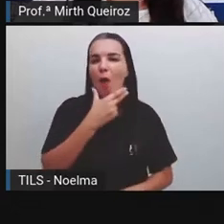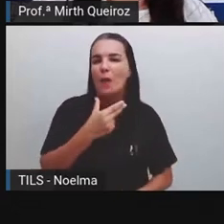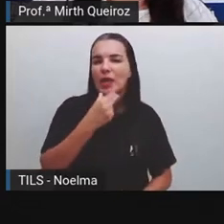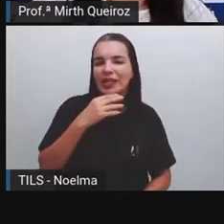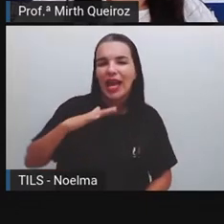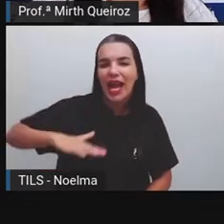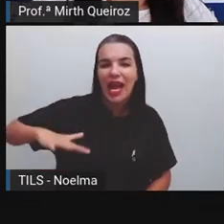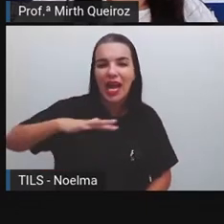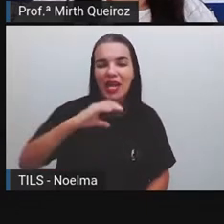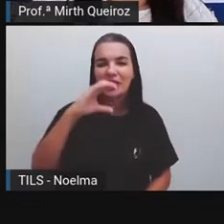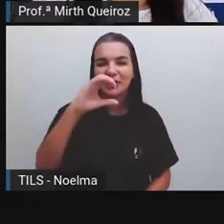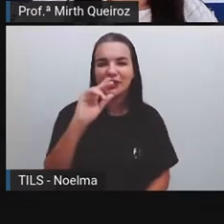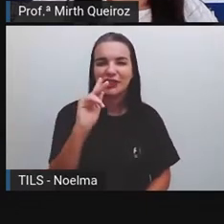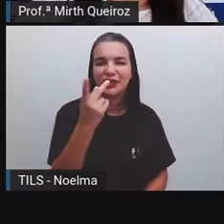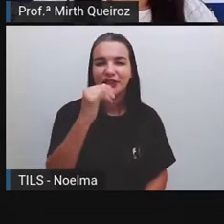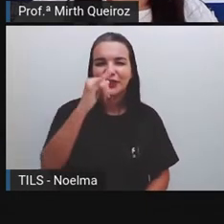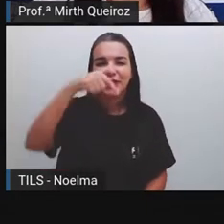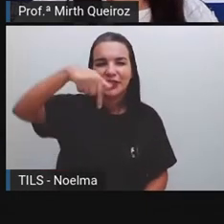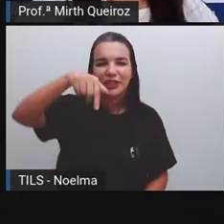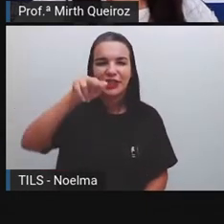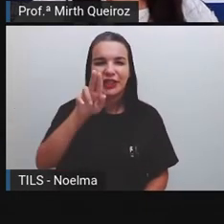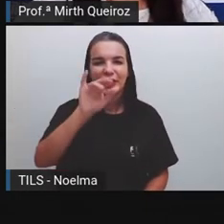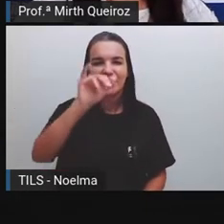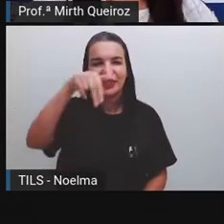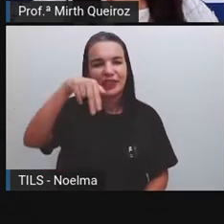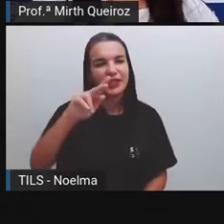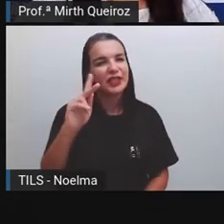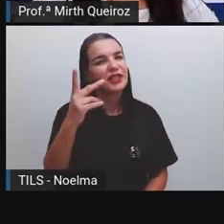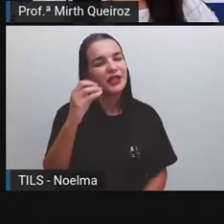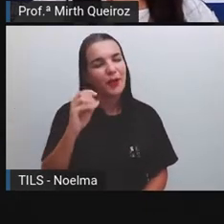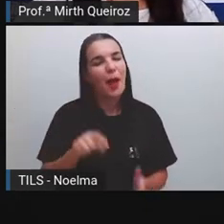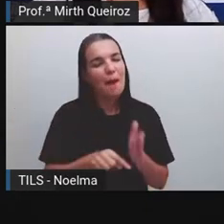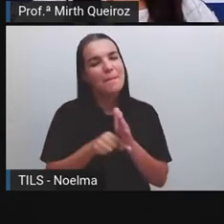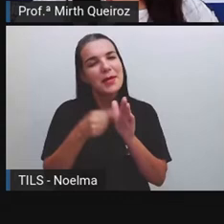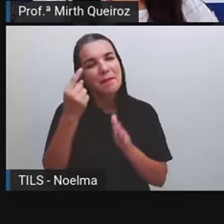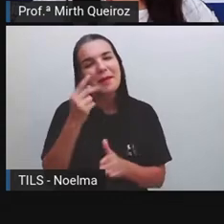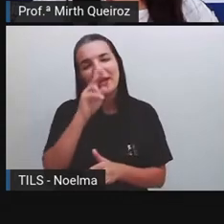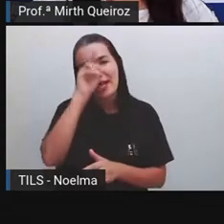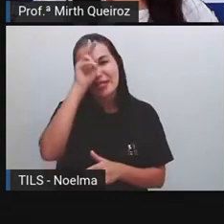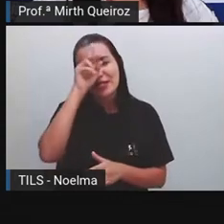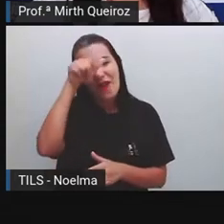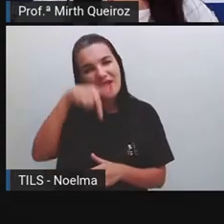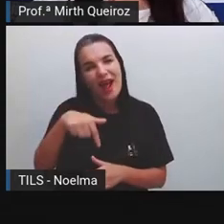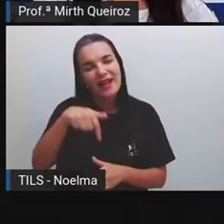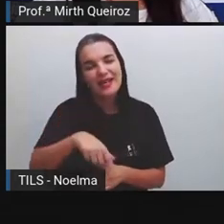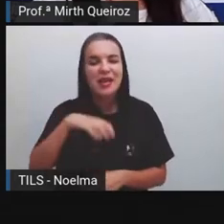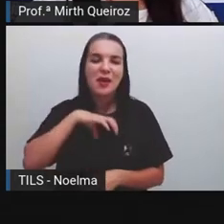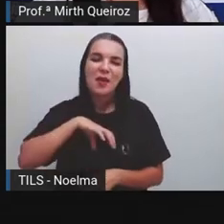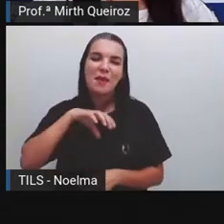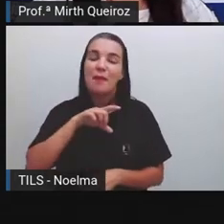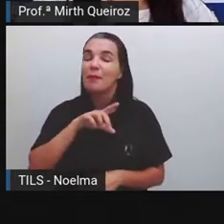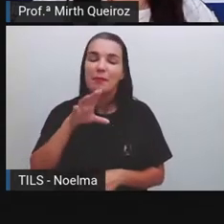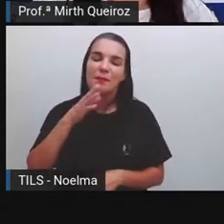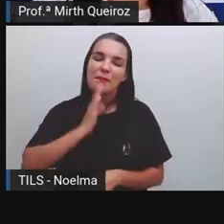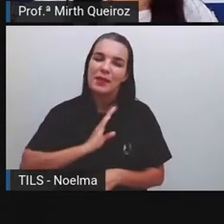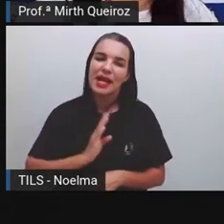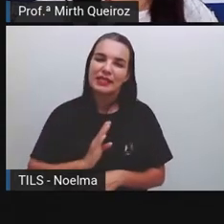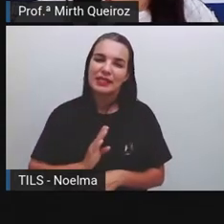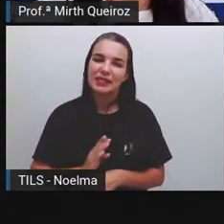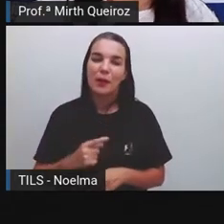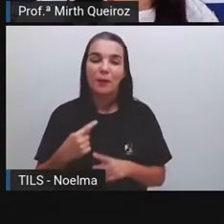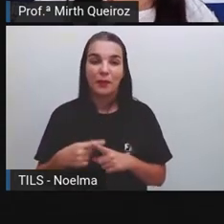dentro dessa história, né? Então, foi a primeira história em quadrinho aí onde retratava as